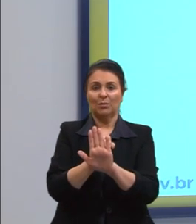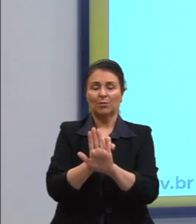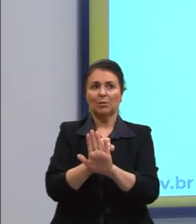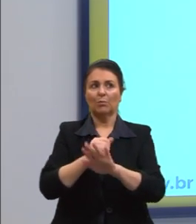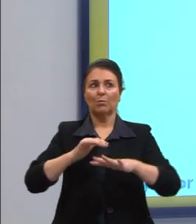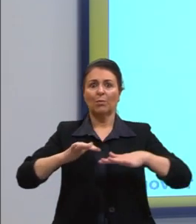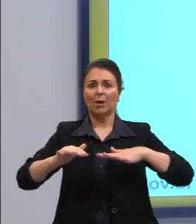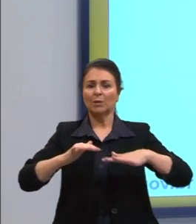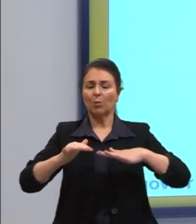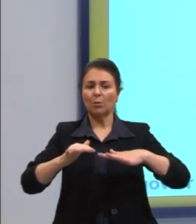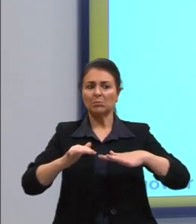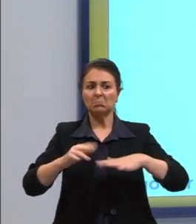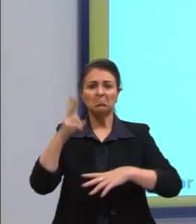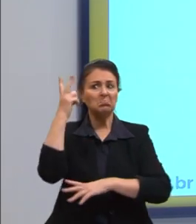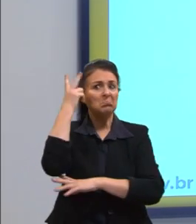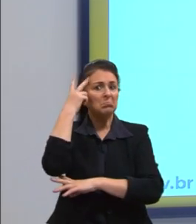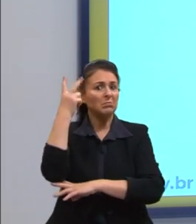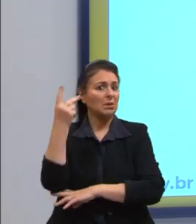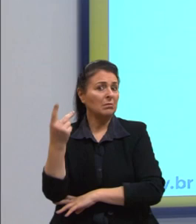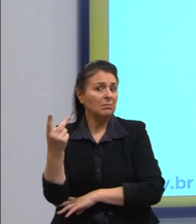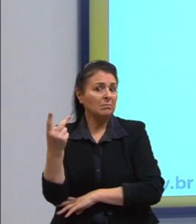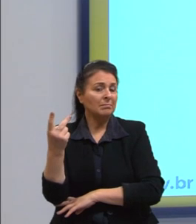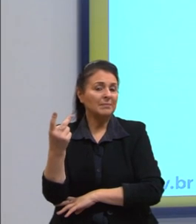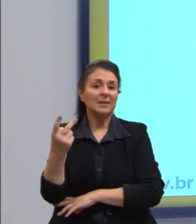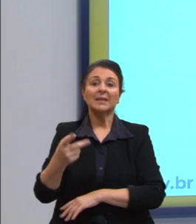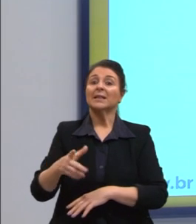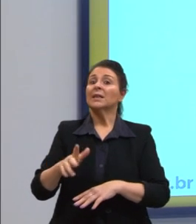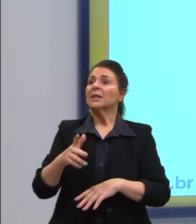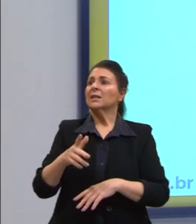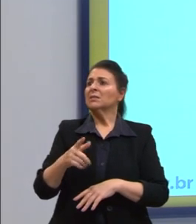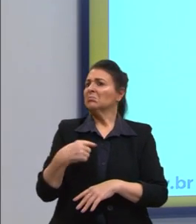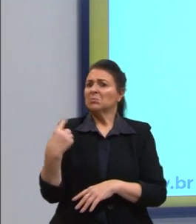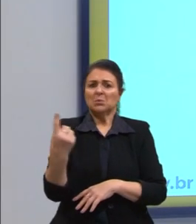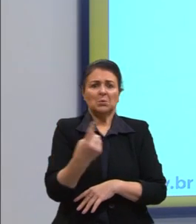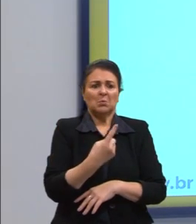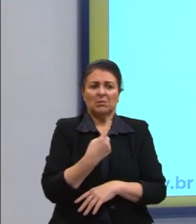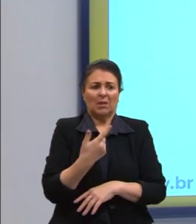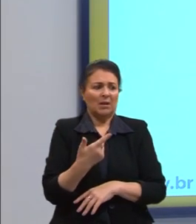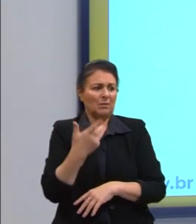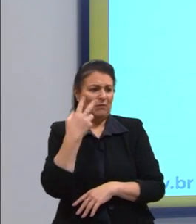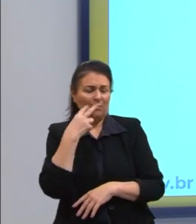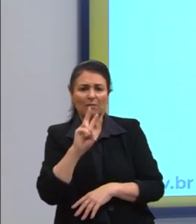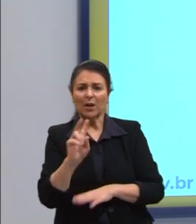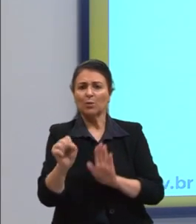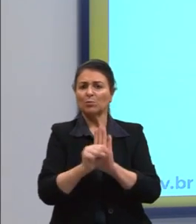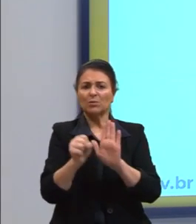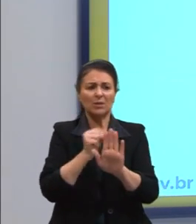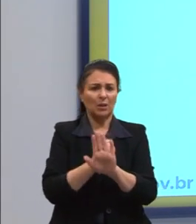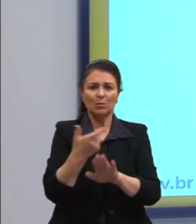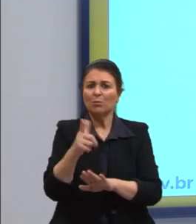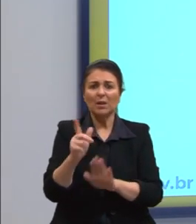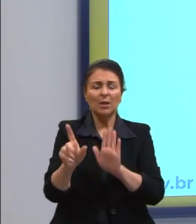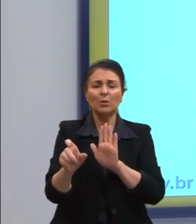ocorrem de maneira natural. E, portanto, gente não tem ali um sujeito responsável pela ação.